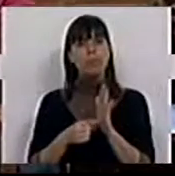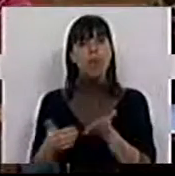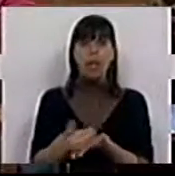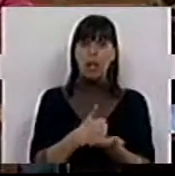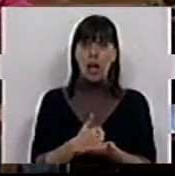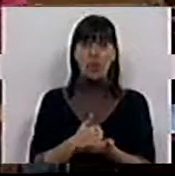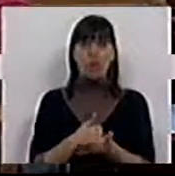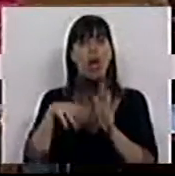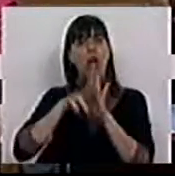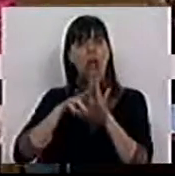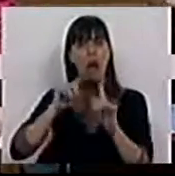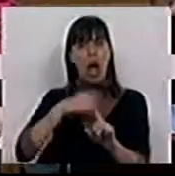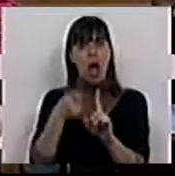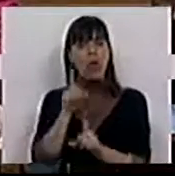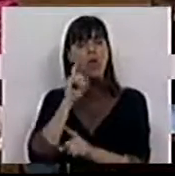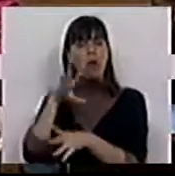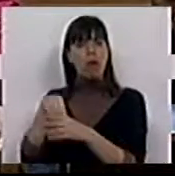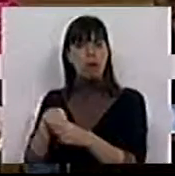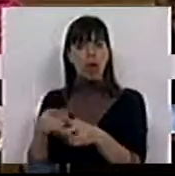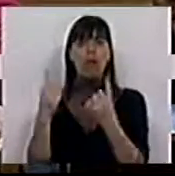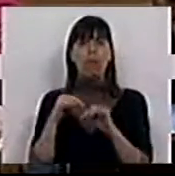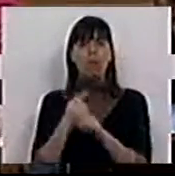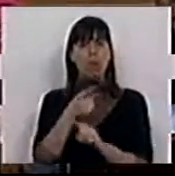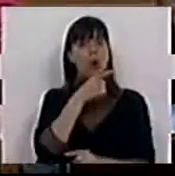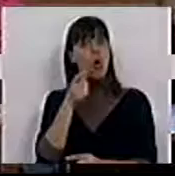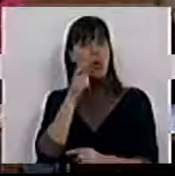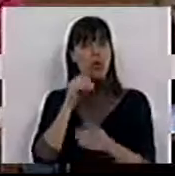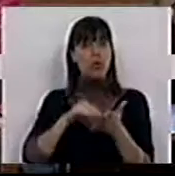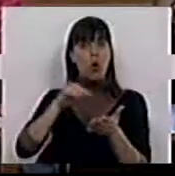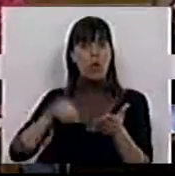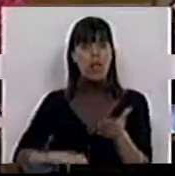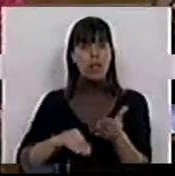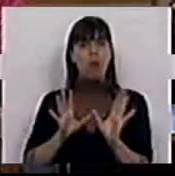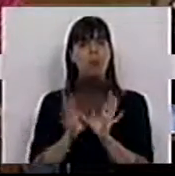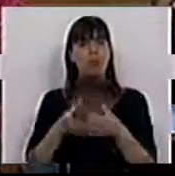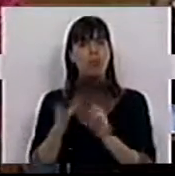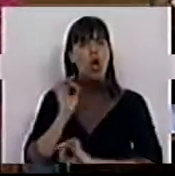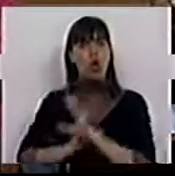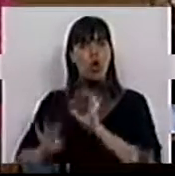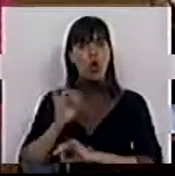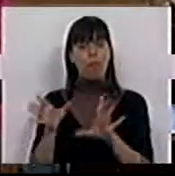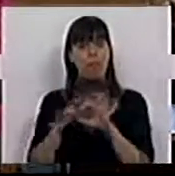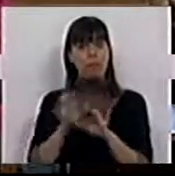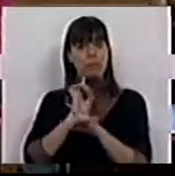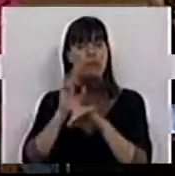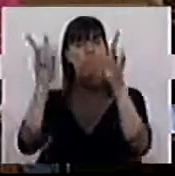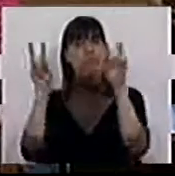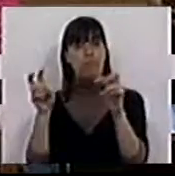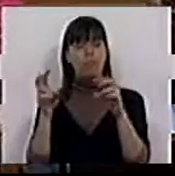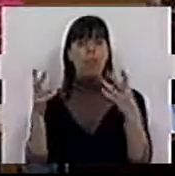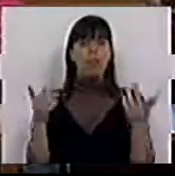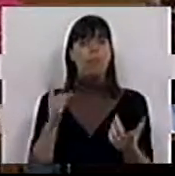os dados do relatório anual de segurança interna, como os compromissos da Convenção do Conselho da Europa sobre esta matéria.